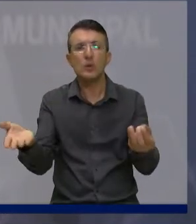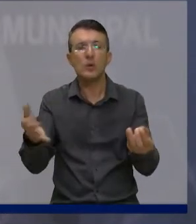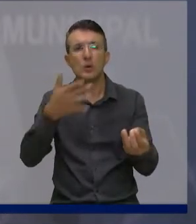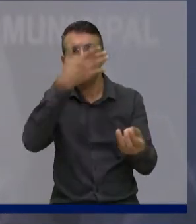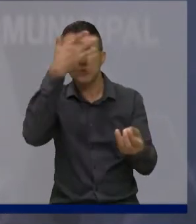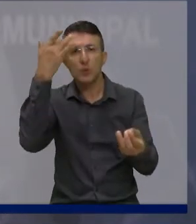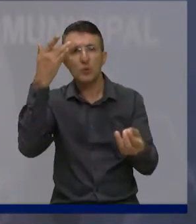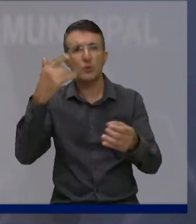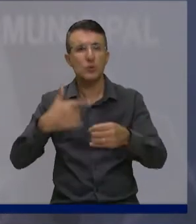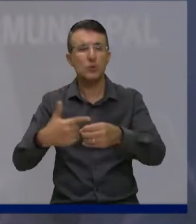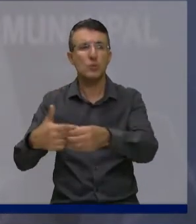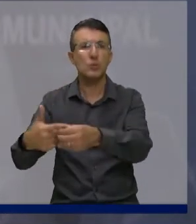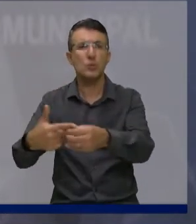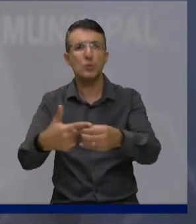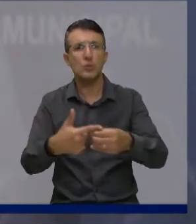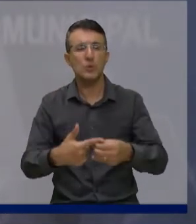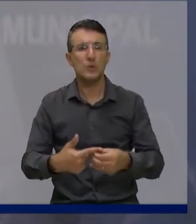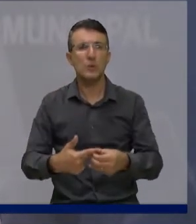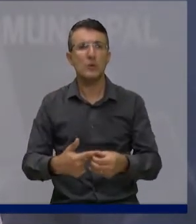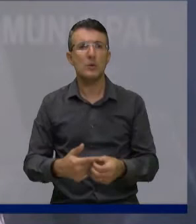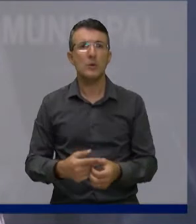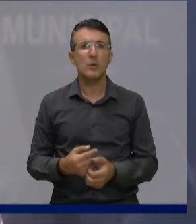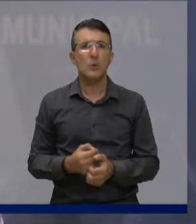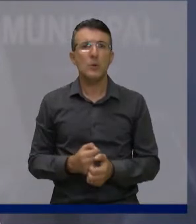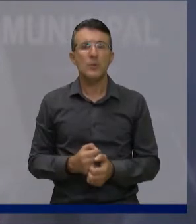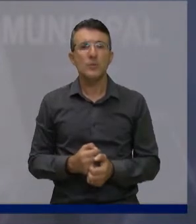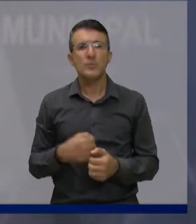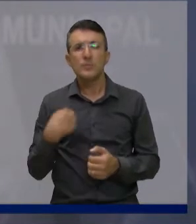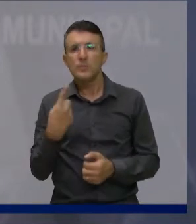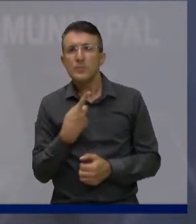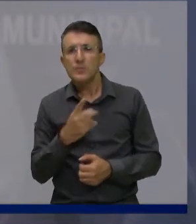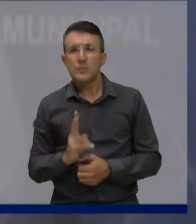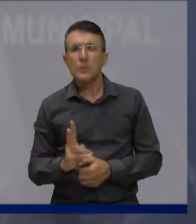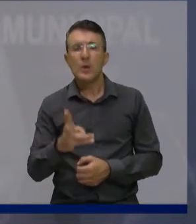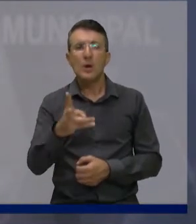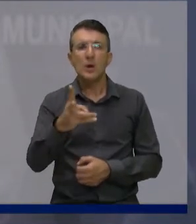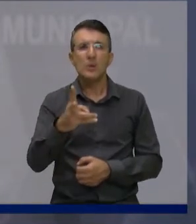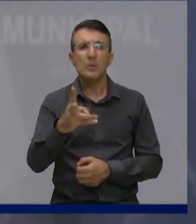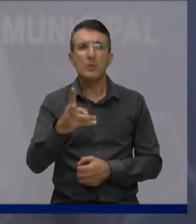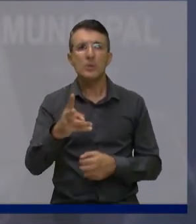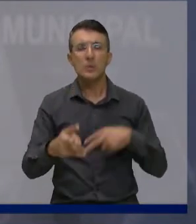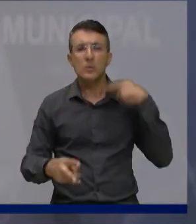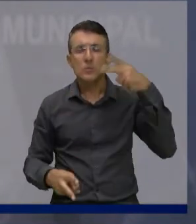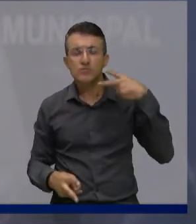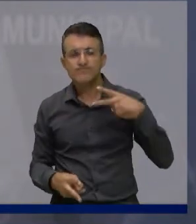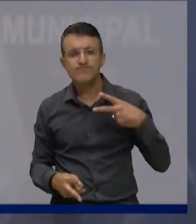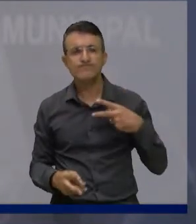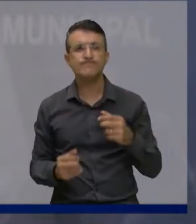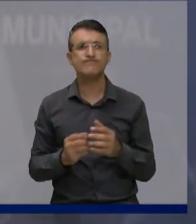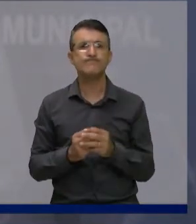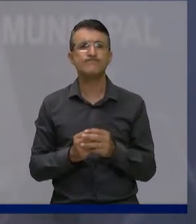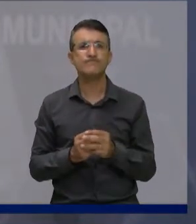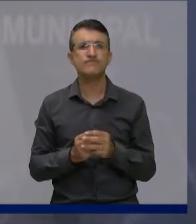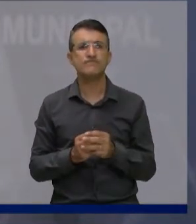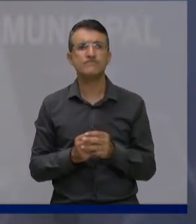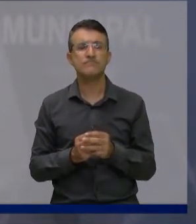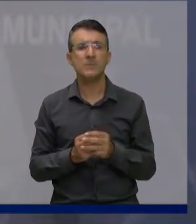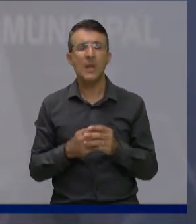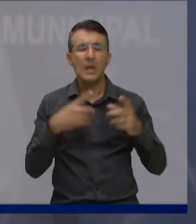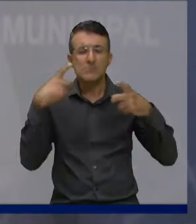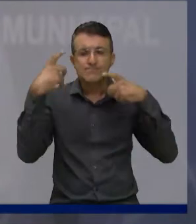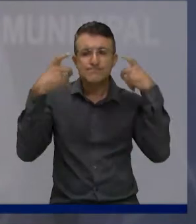sempre fomos um vereador que sempre procurei ouvir a população,